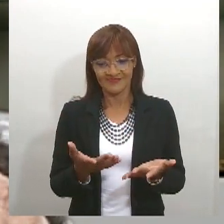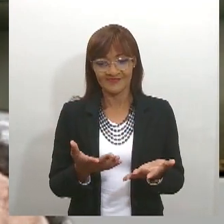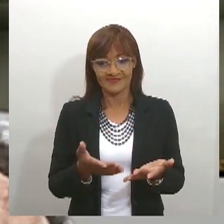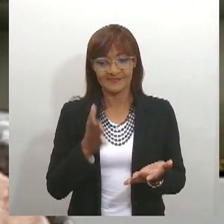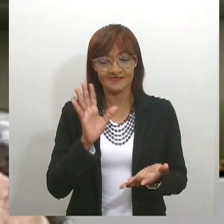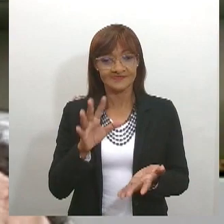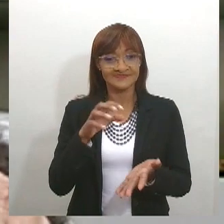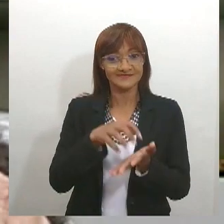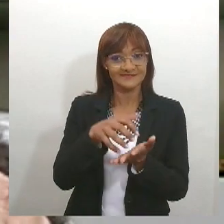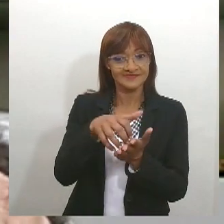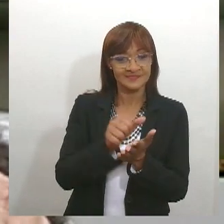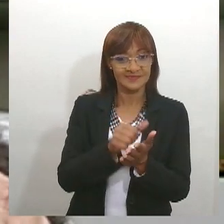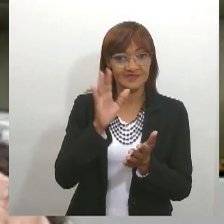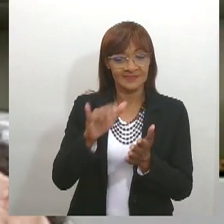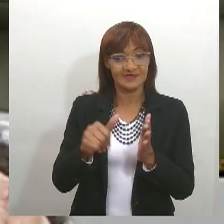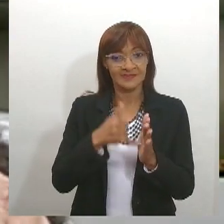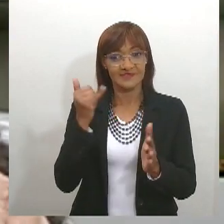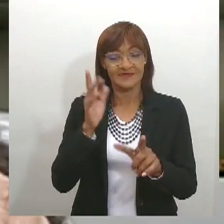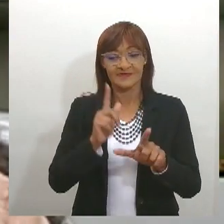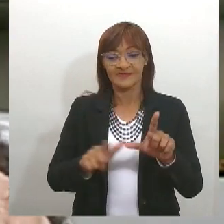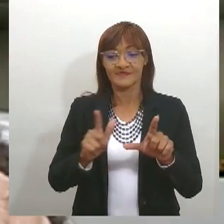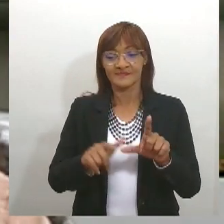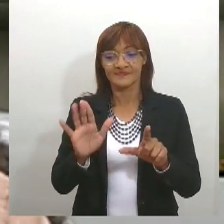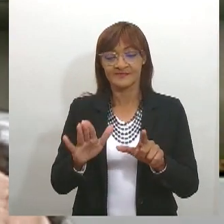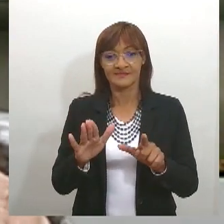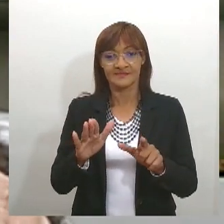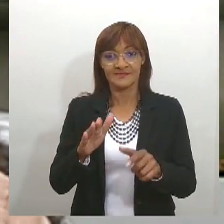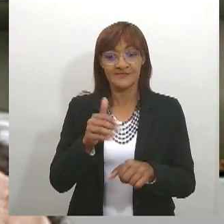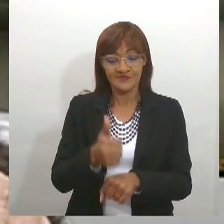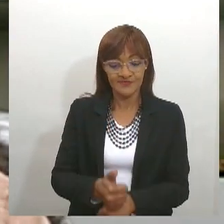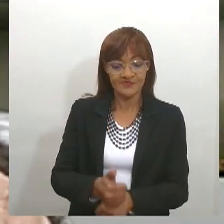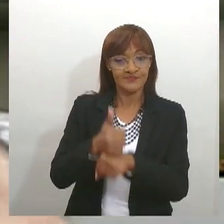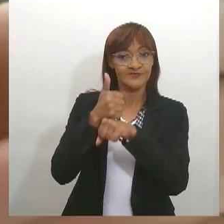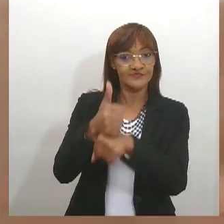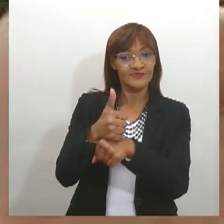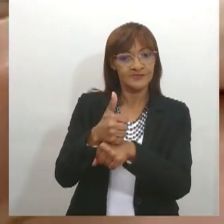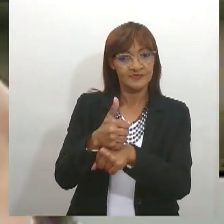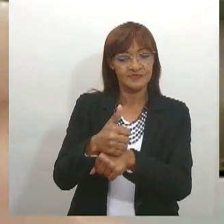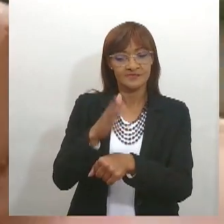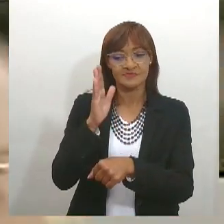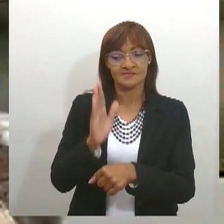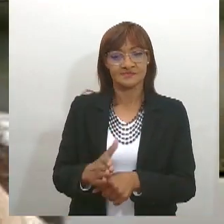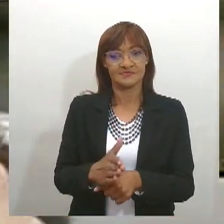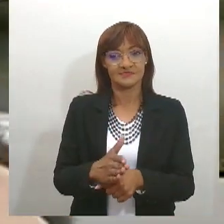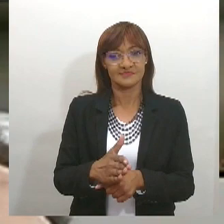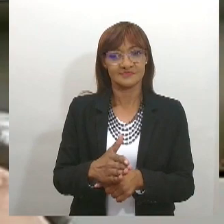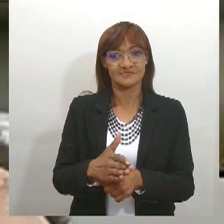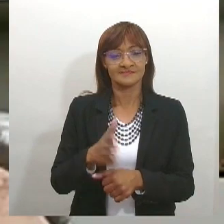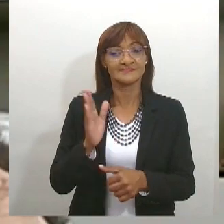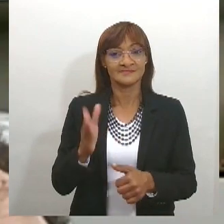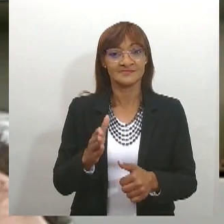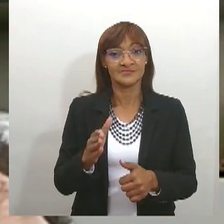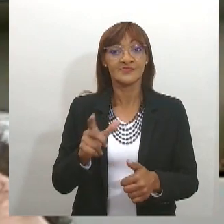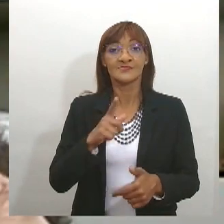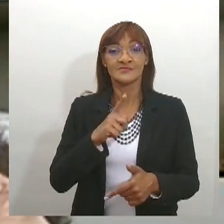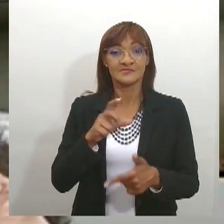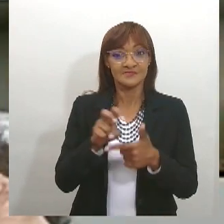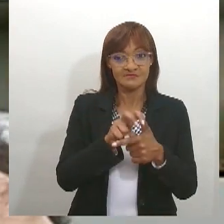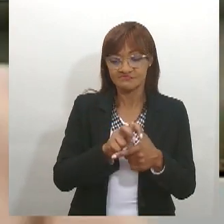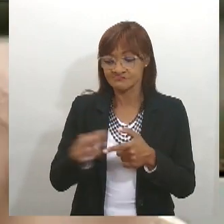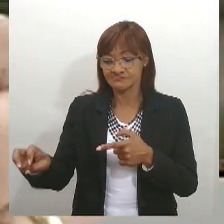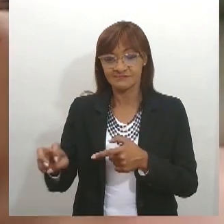Laudelino foi pioneiro no processo de impeachment no Brasil, contra o político Pereira Louro.